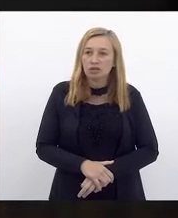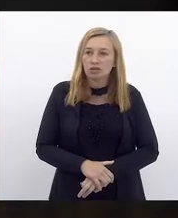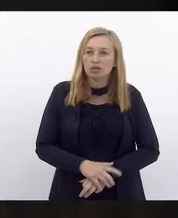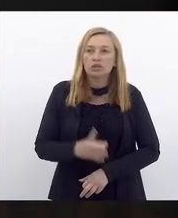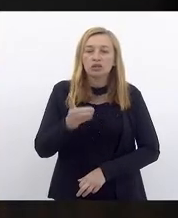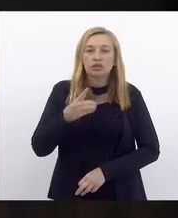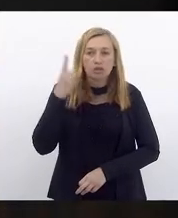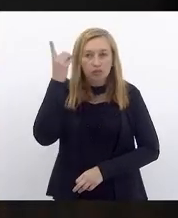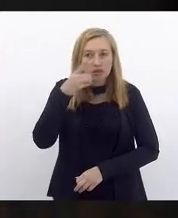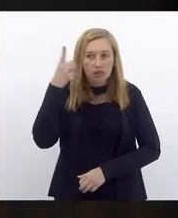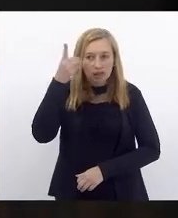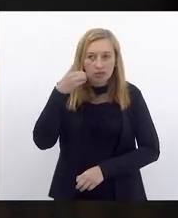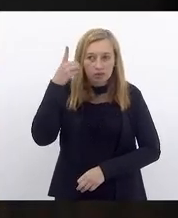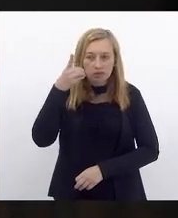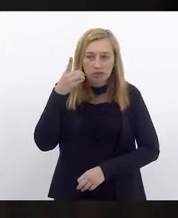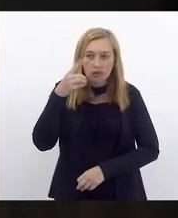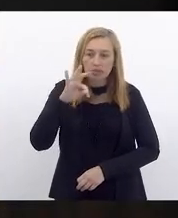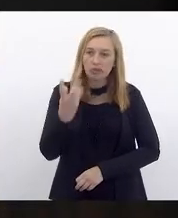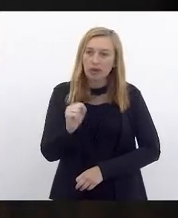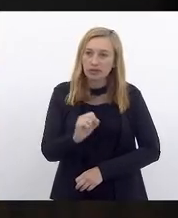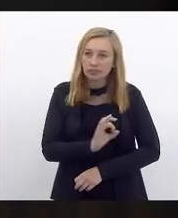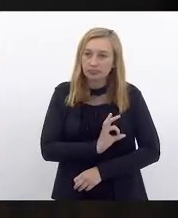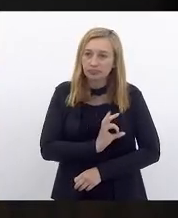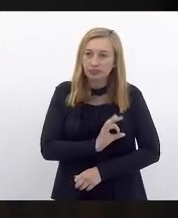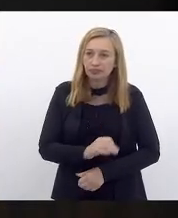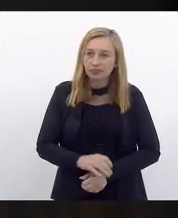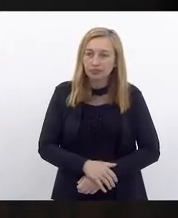Deputado Marta Rocha.